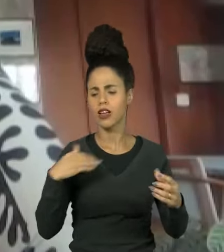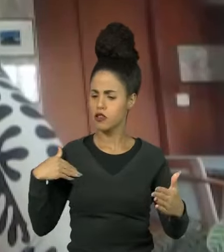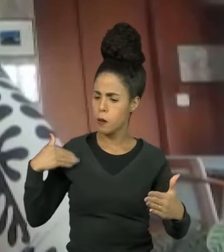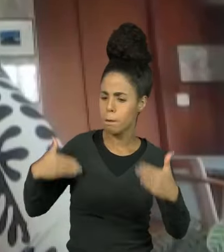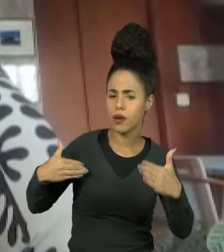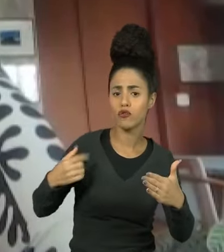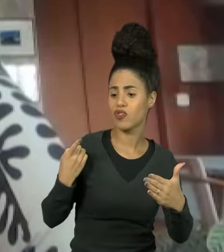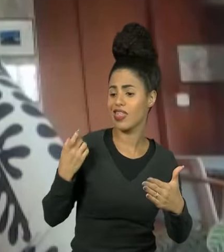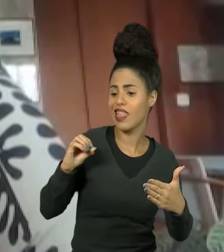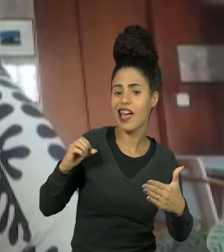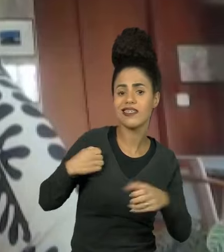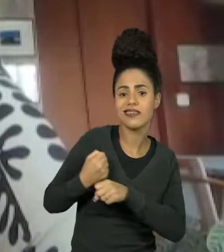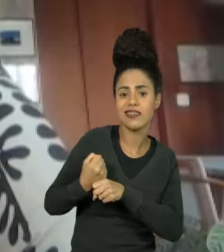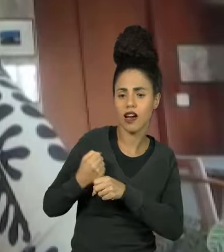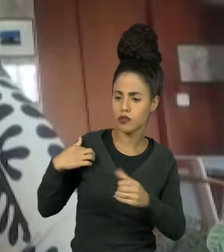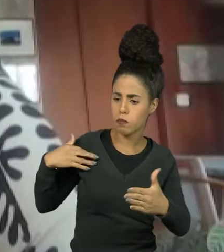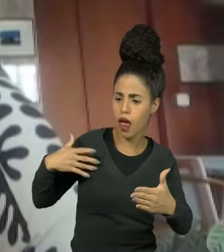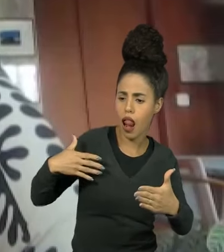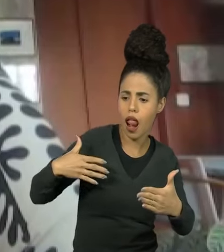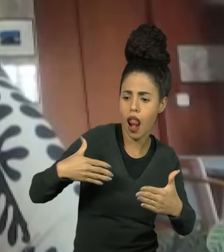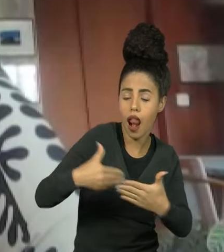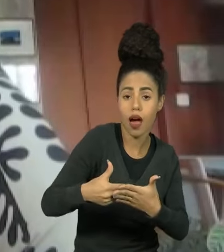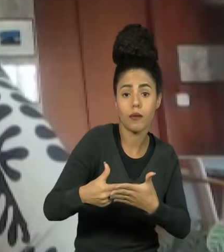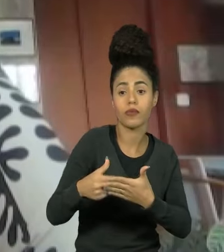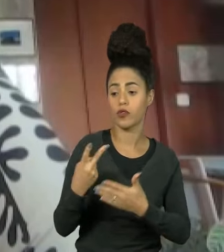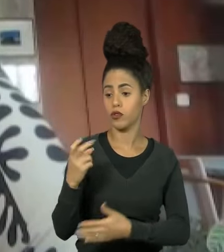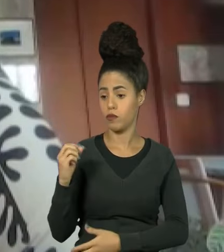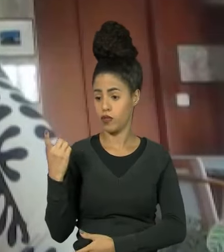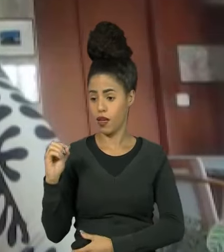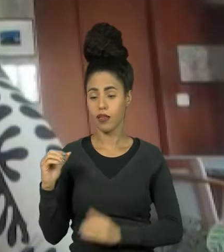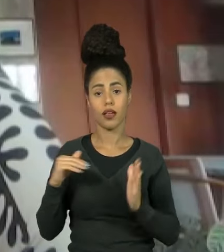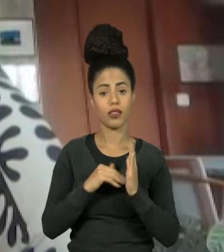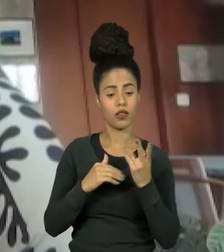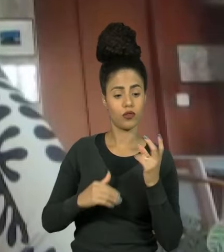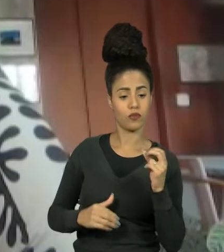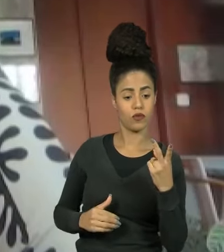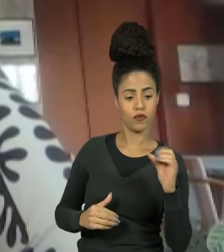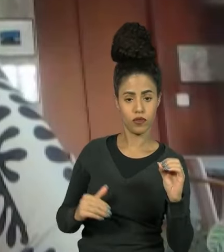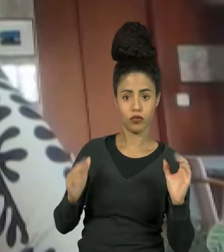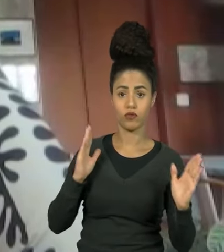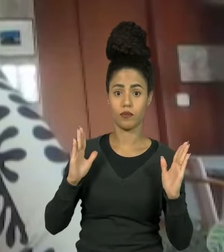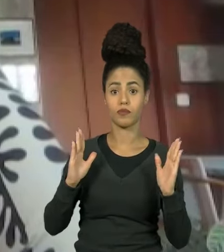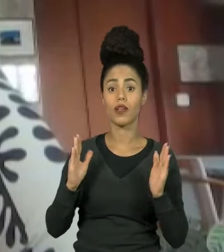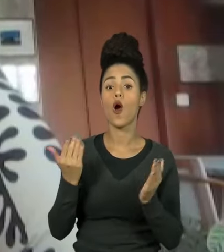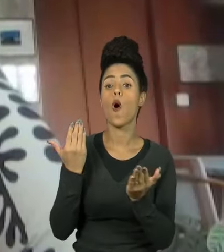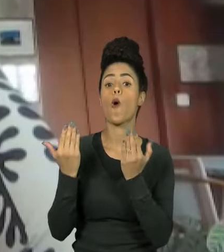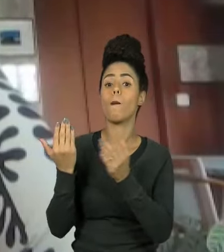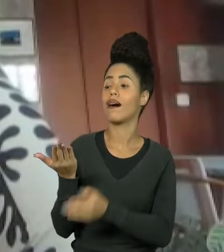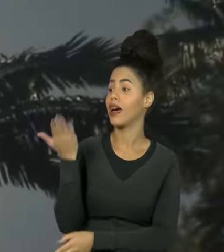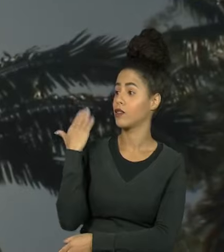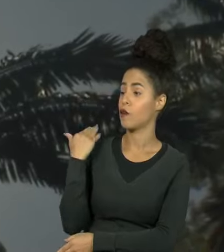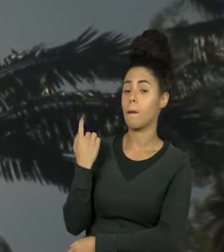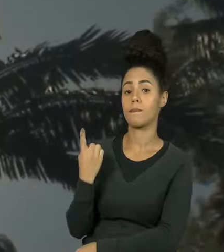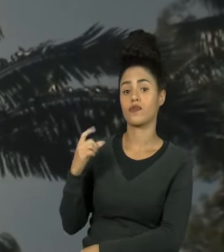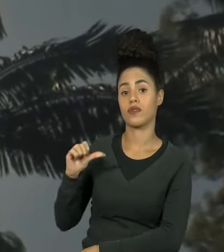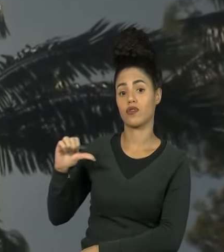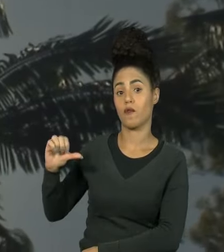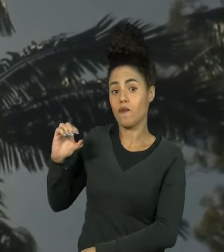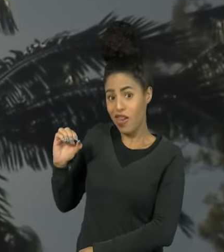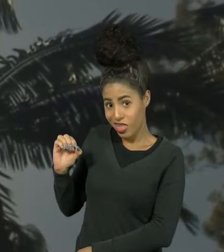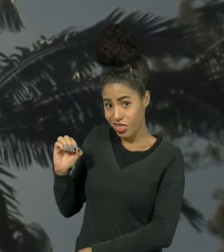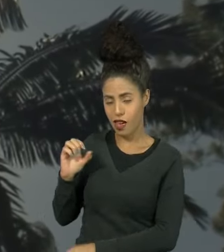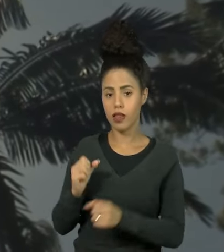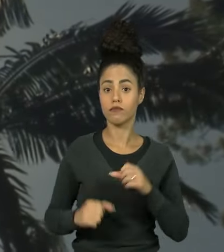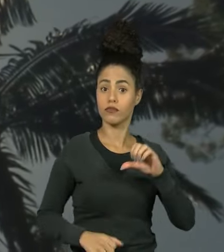anos, de 2010 a 2020, comparado de 1990 a 2000, o aumento de